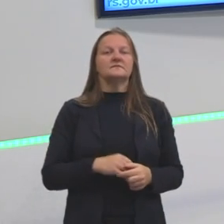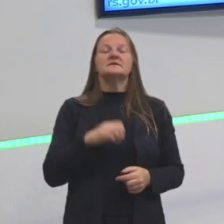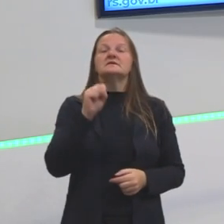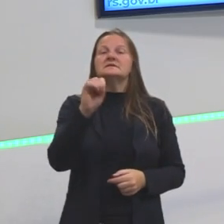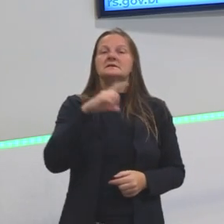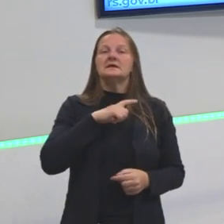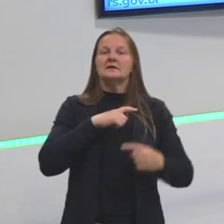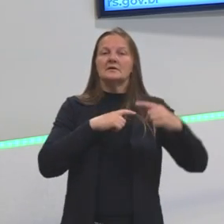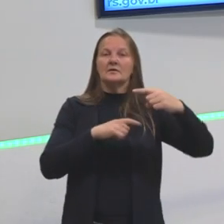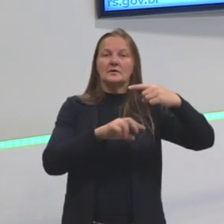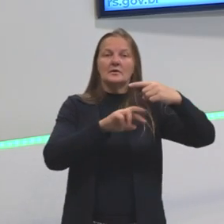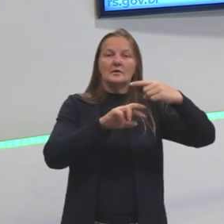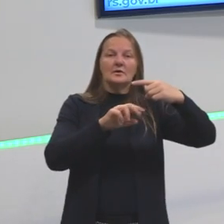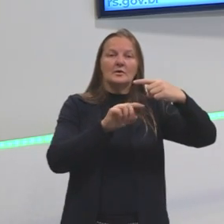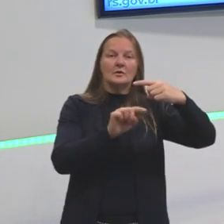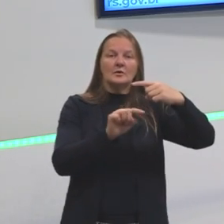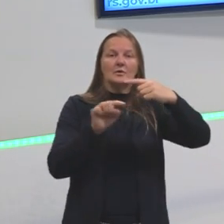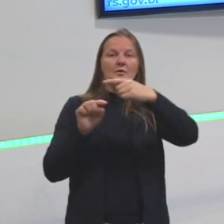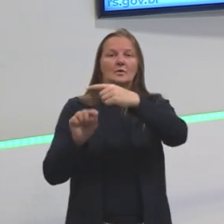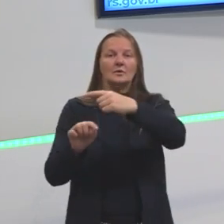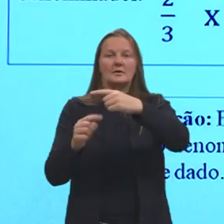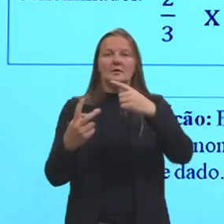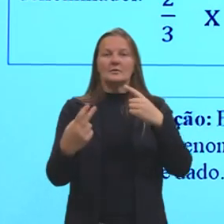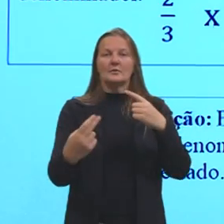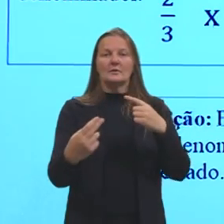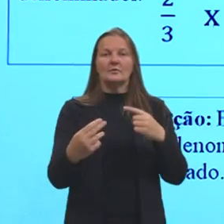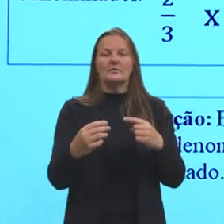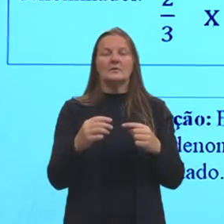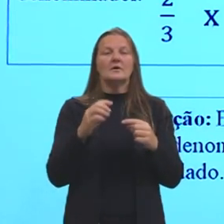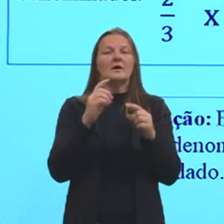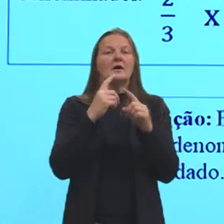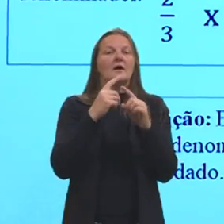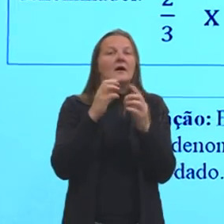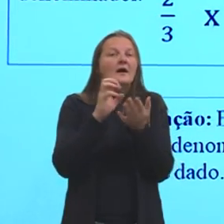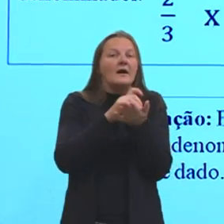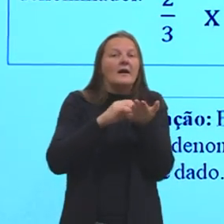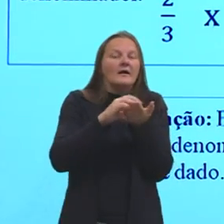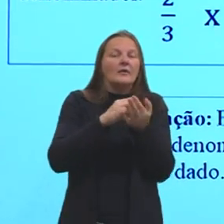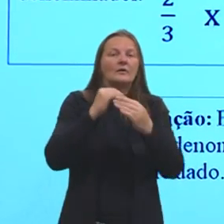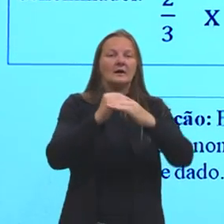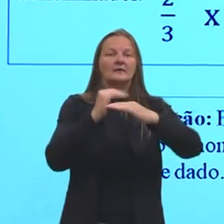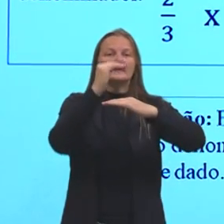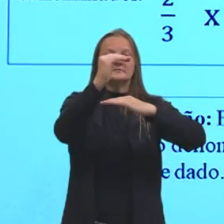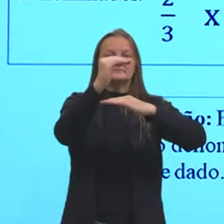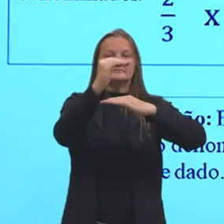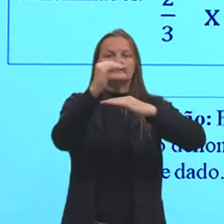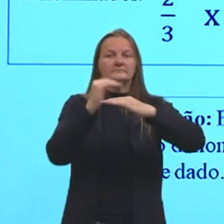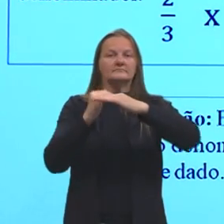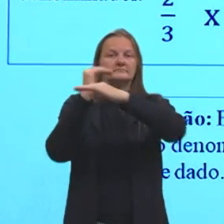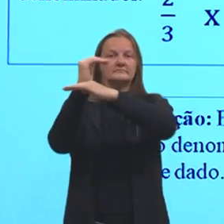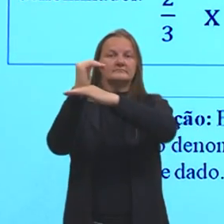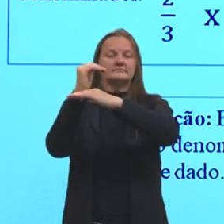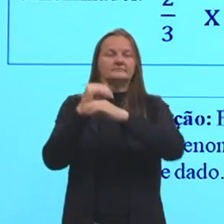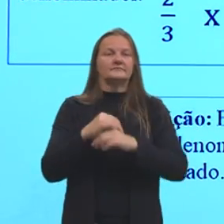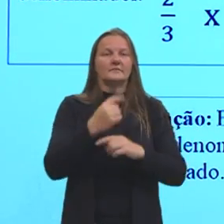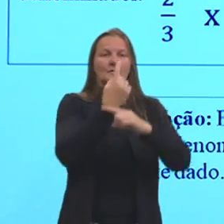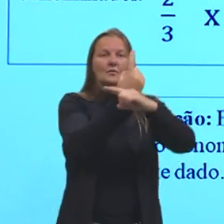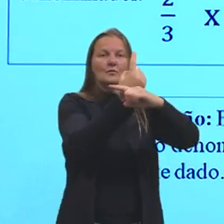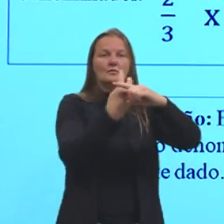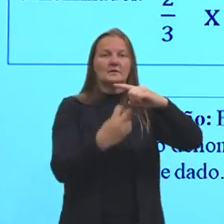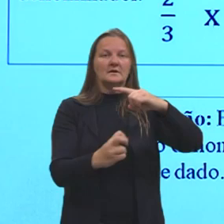nós mantemos o denominador e nós vamos calcular os numeradores. Ali nós temos um quinto